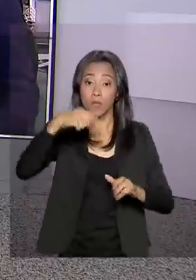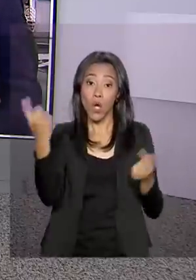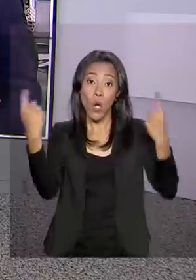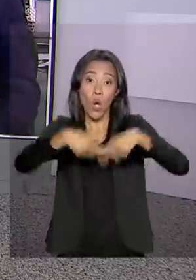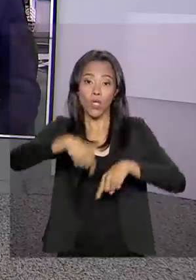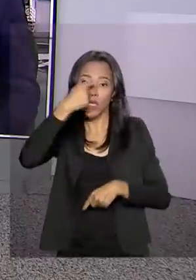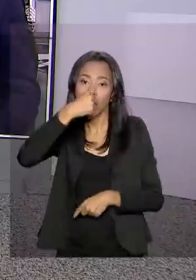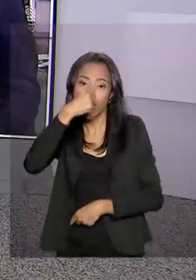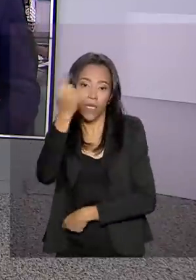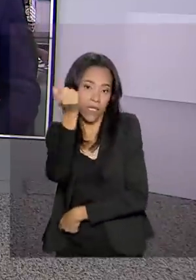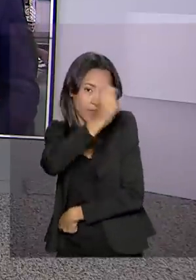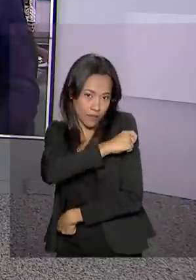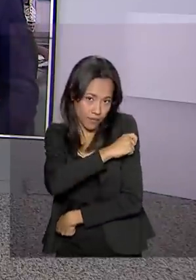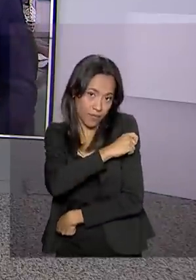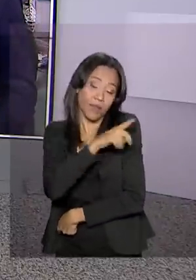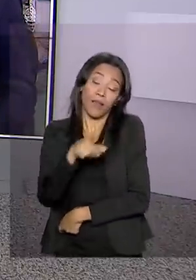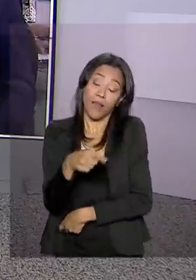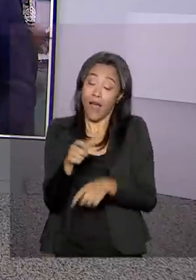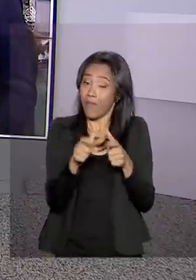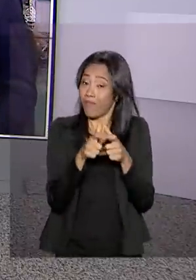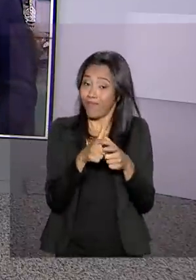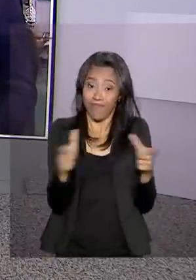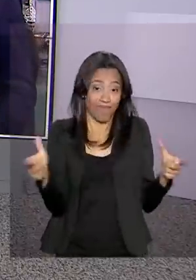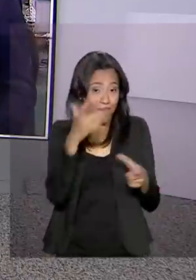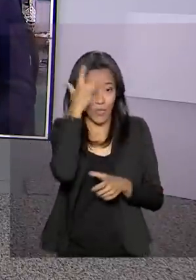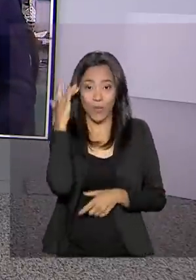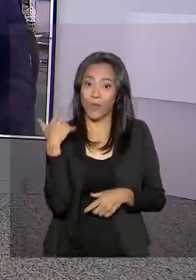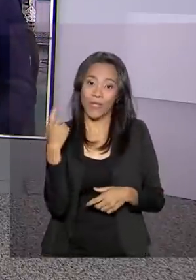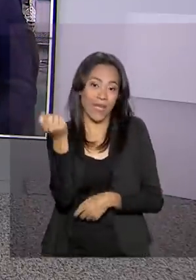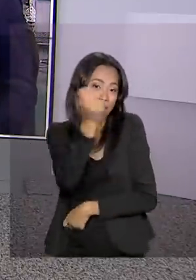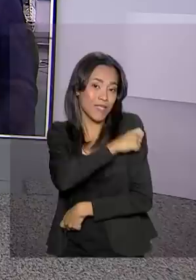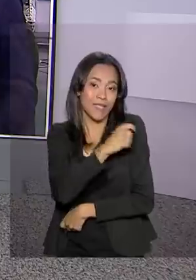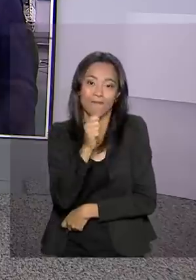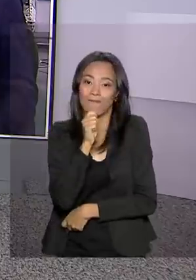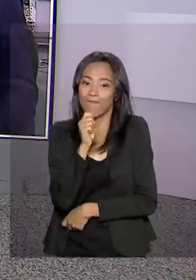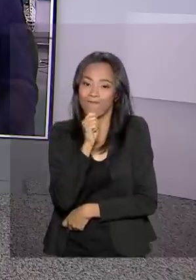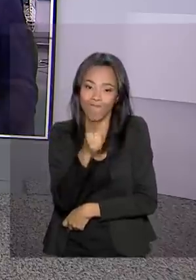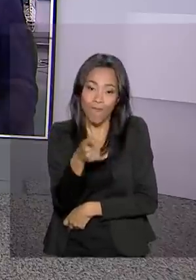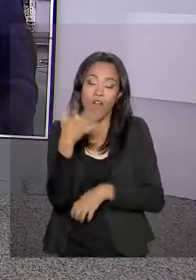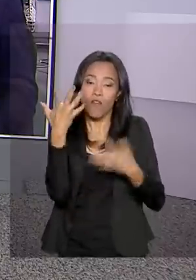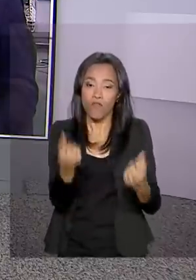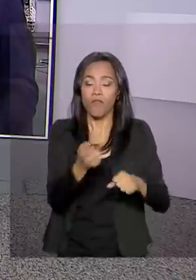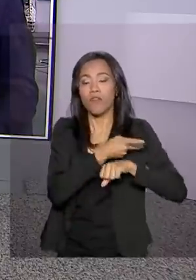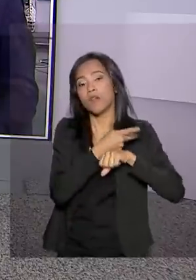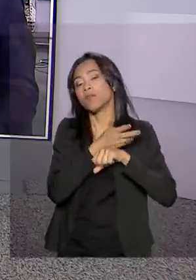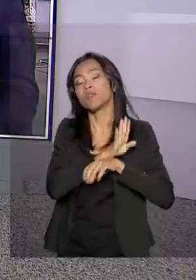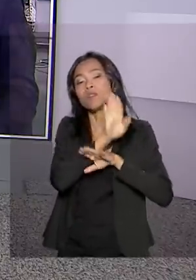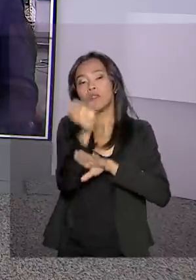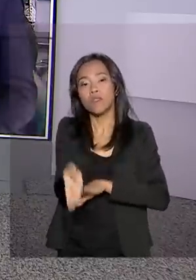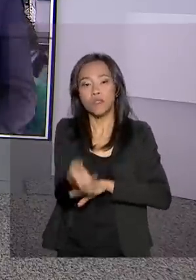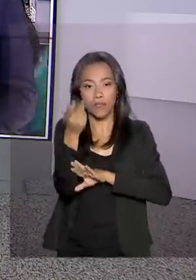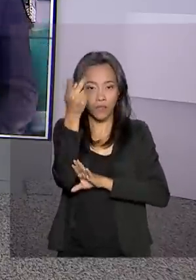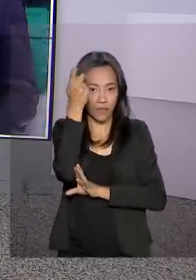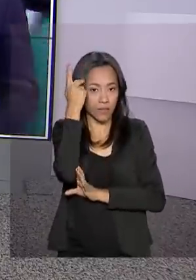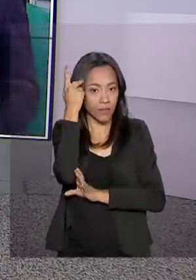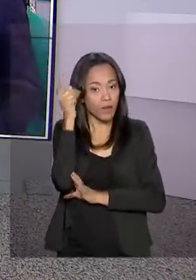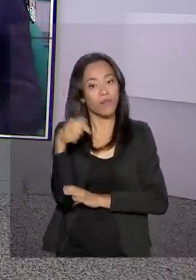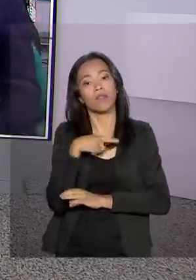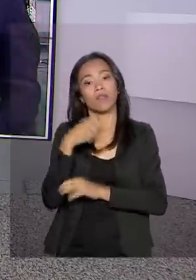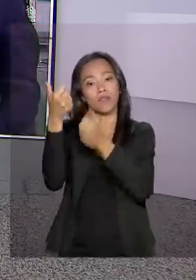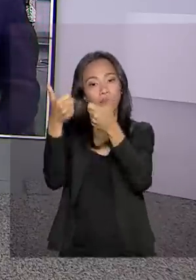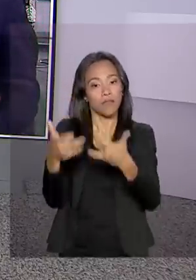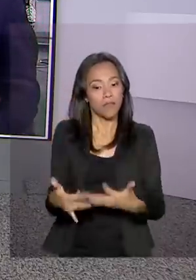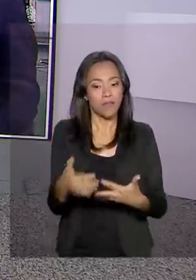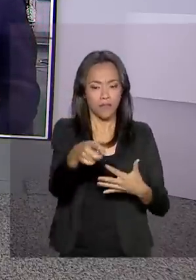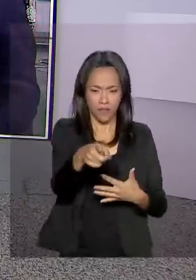reta final esta semana e muita gente ainda não se vacinou. Vamos, então, até São Paulo. Repórter Ricardo Ferraz tem as informações para a gente. Oi, Ricardo. Falta